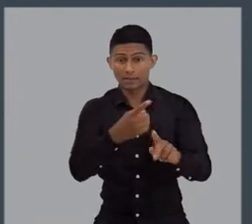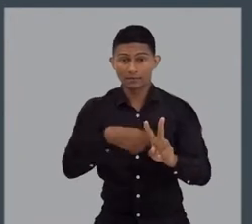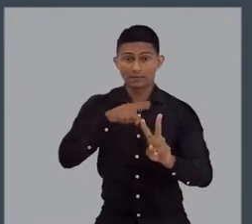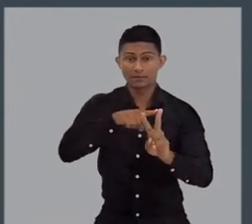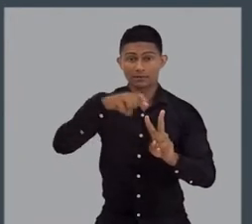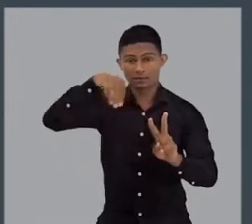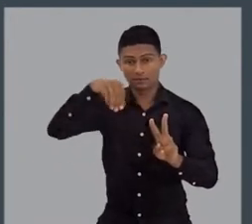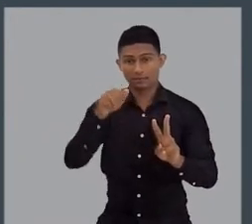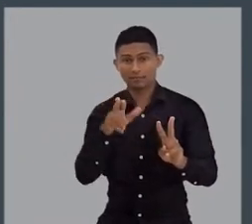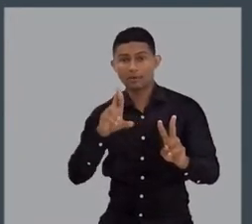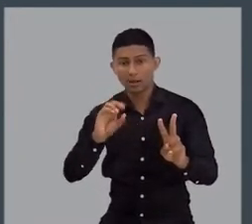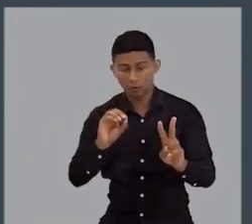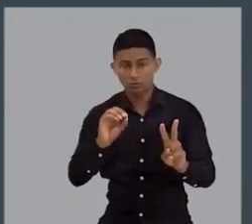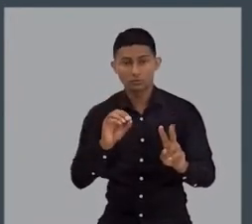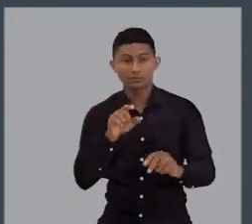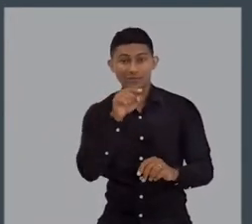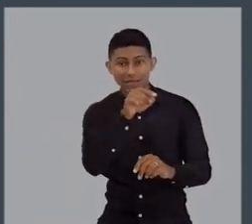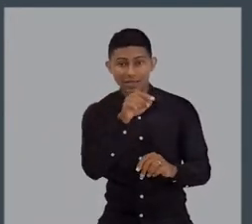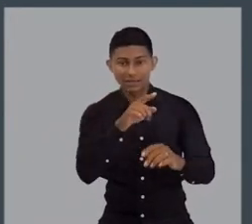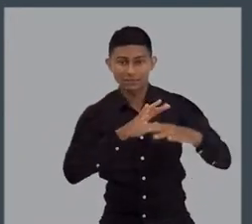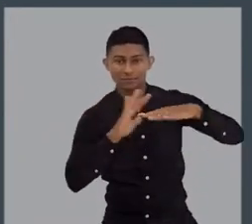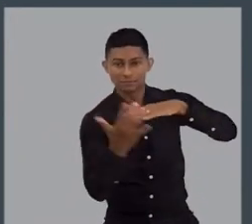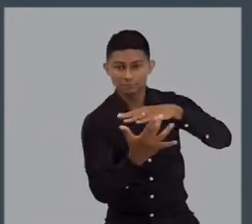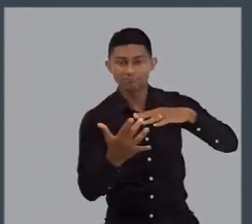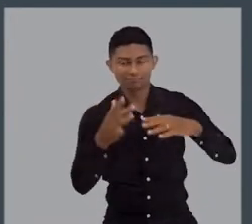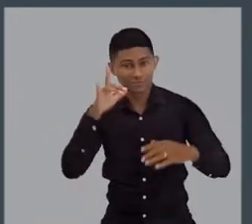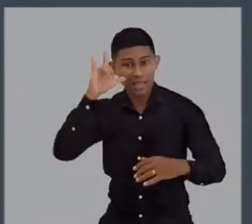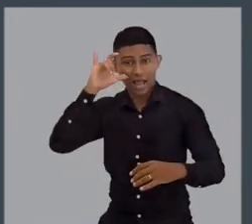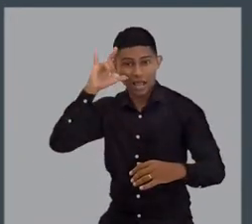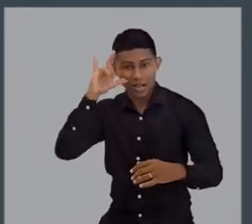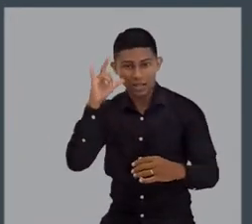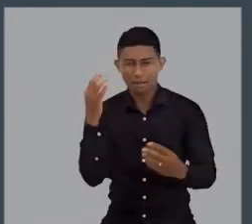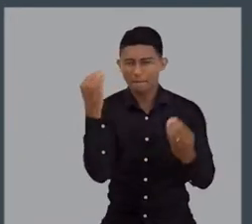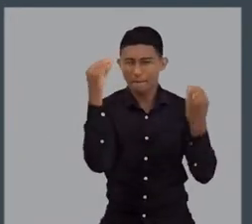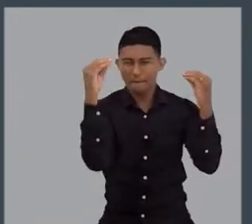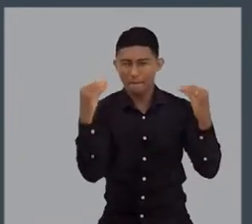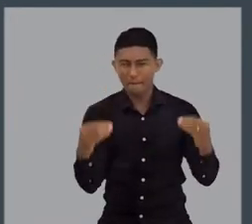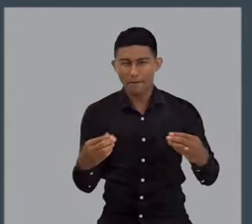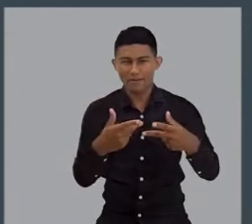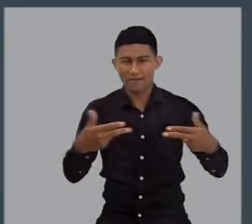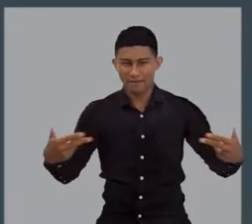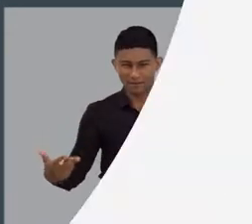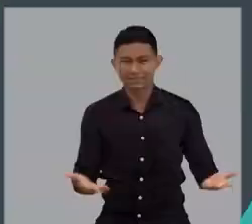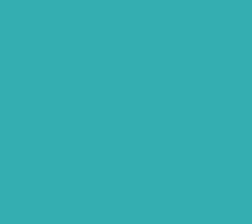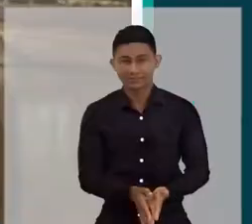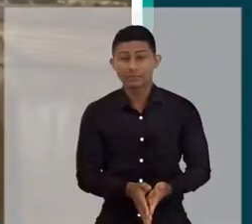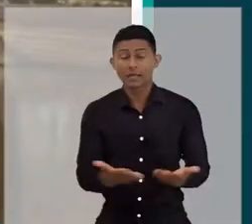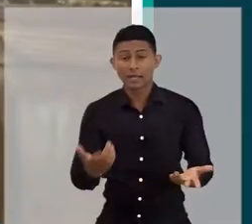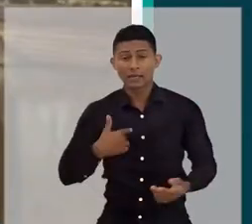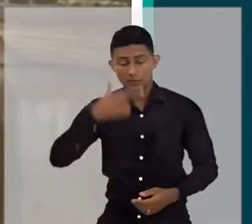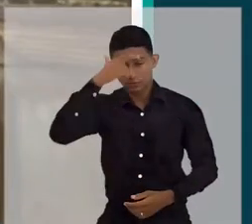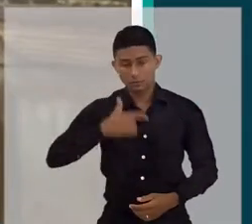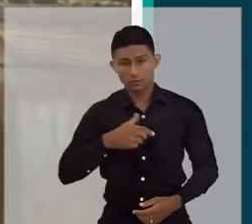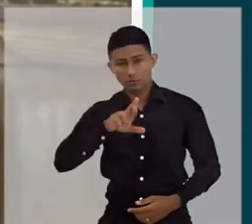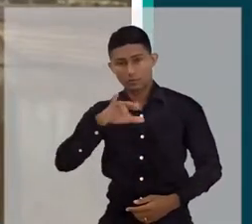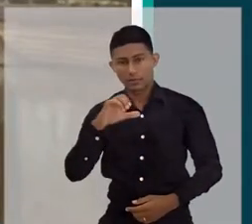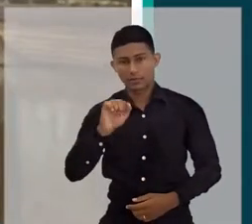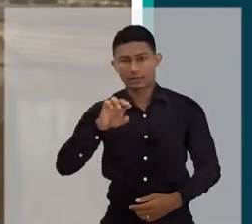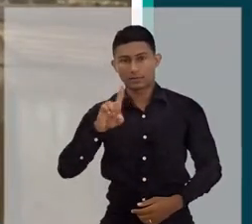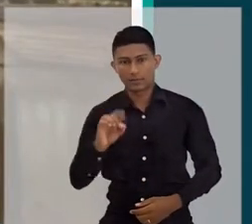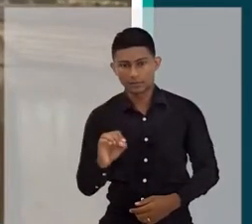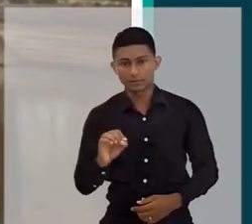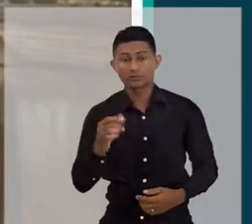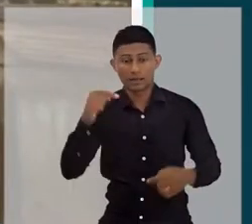Baracho, antropólogo e criador de conteúdo do perfil Afroestima2 no Instagram. Eu sou Ricardo